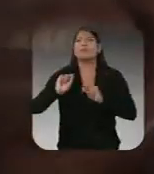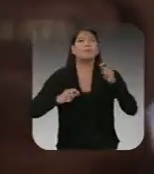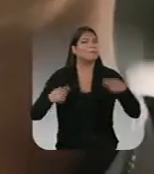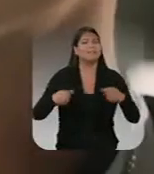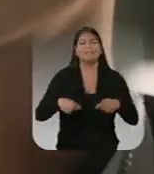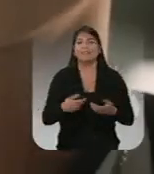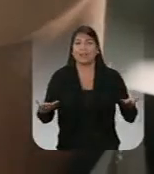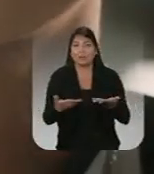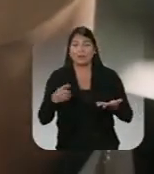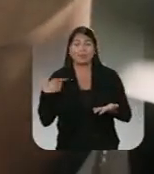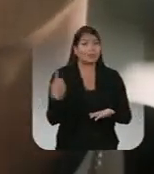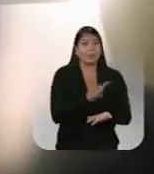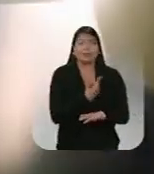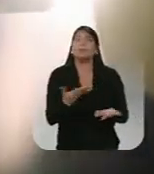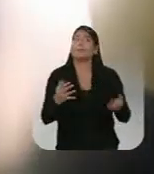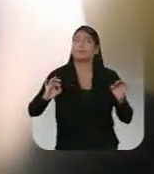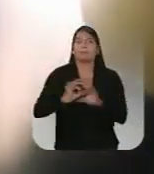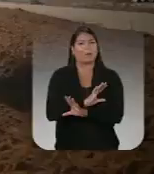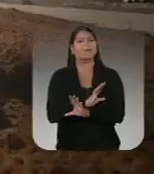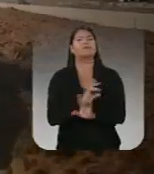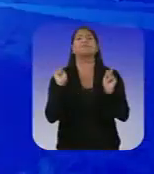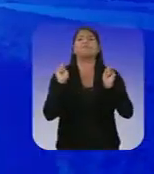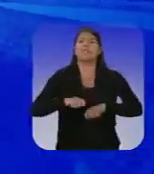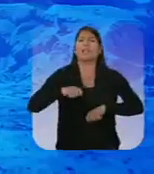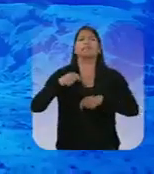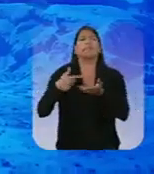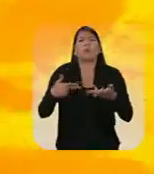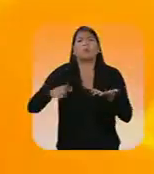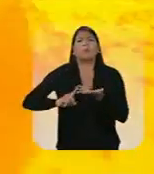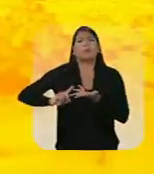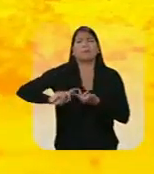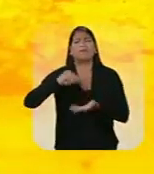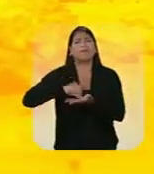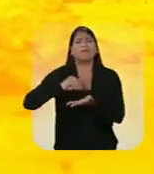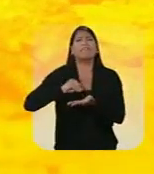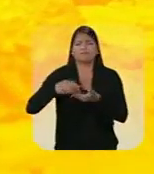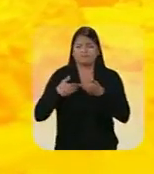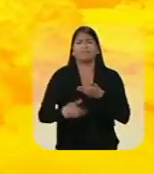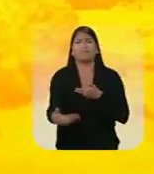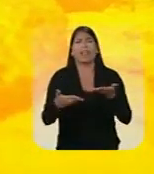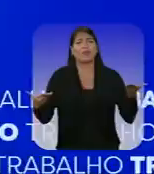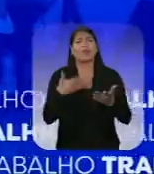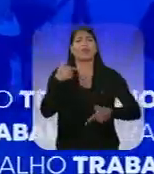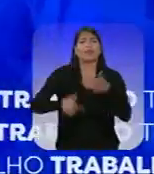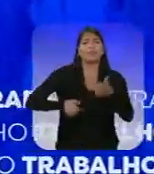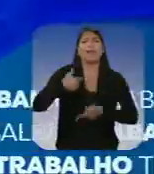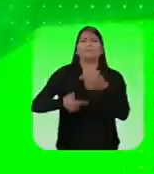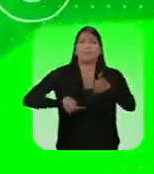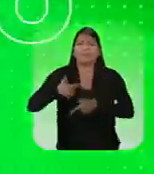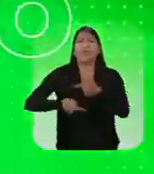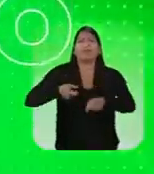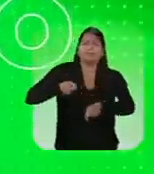preciso. Agora estamos prontos para fazer tudo aquilo que ainda precisa ser feito. Agora é